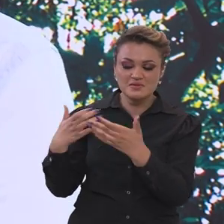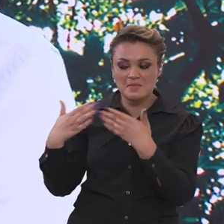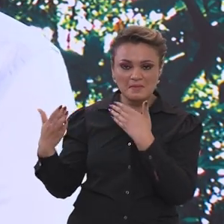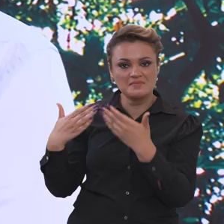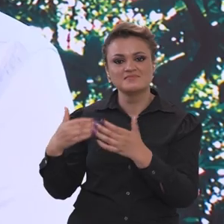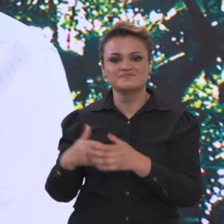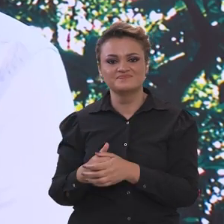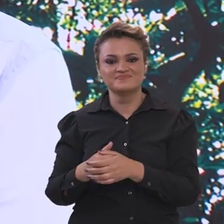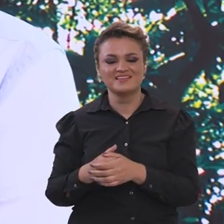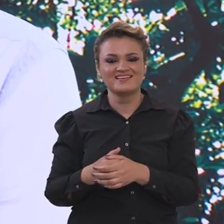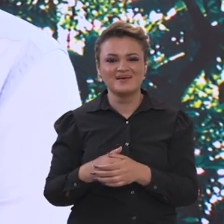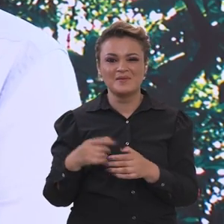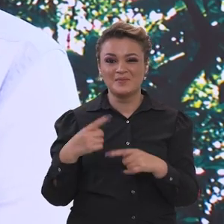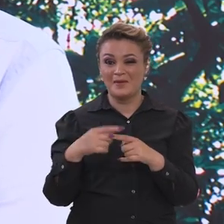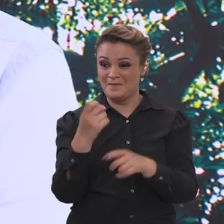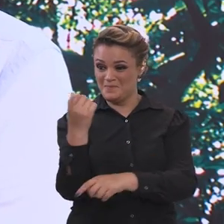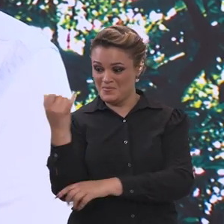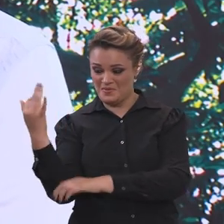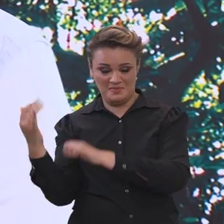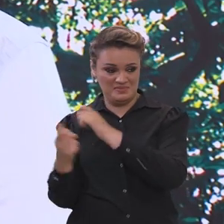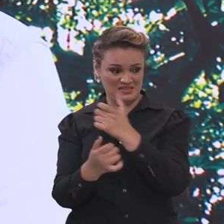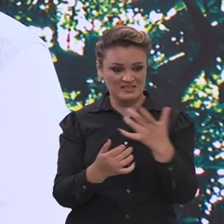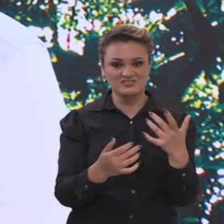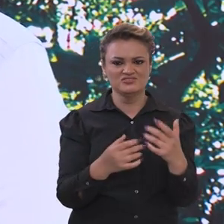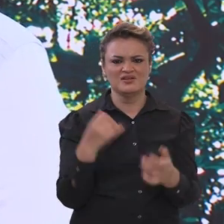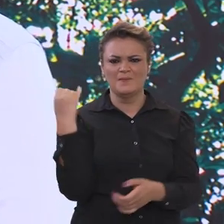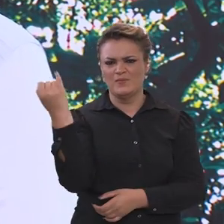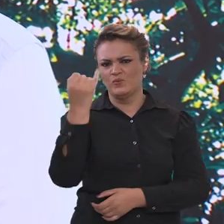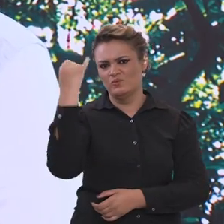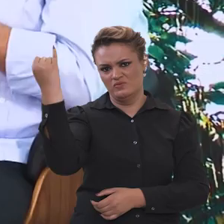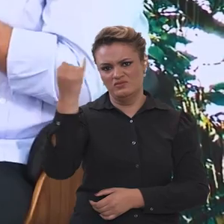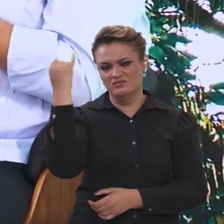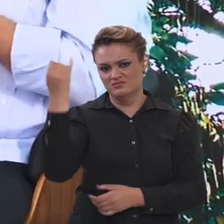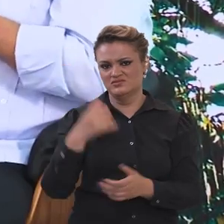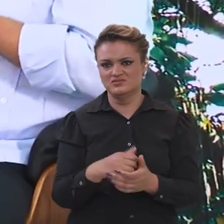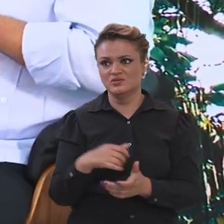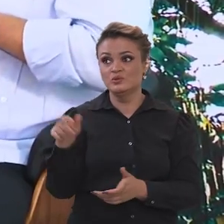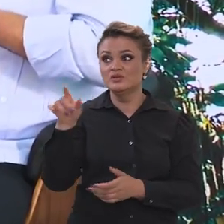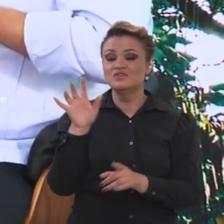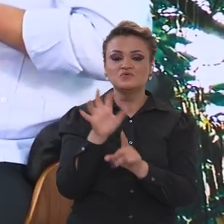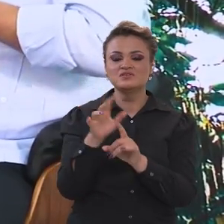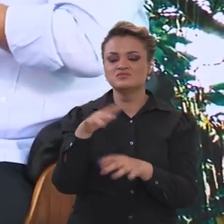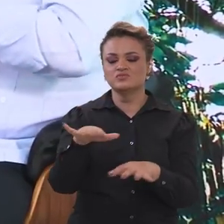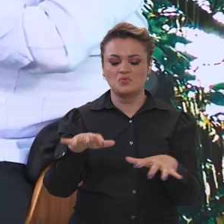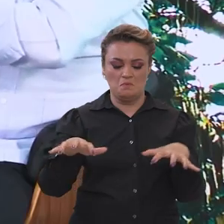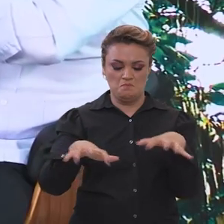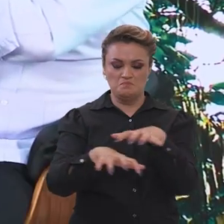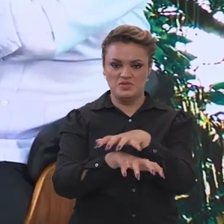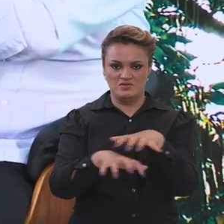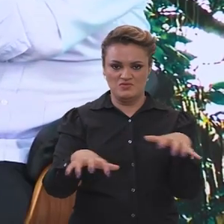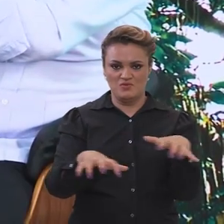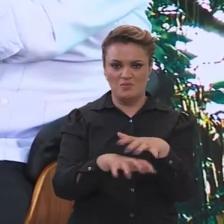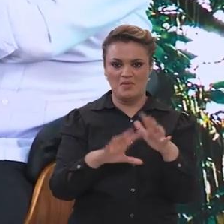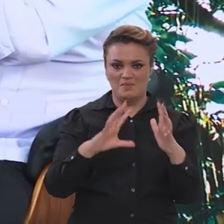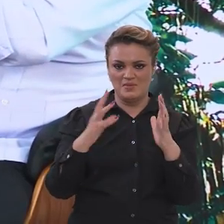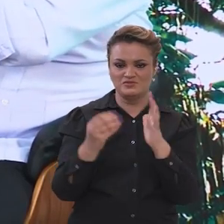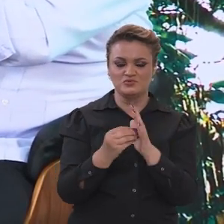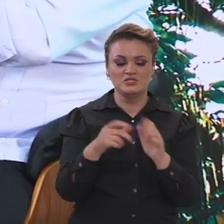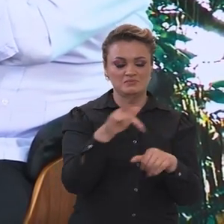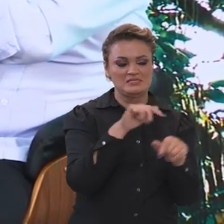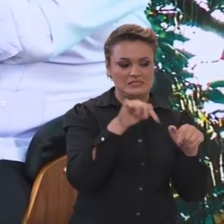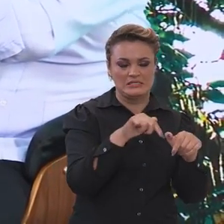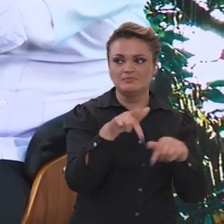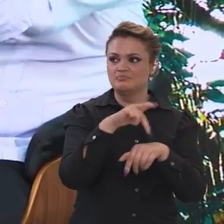conjuntamente, porque o meio ambiente é um tema transversal. O bioma não tem fronteira, é a mesma